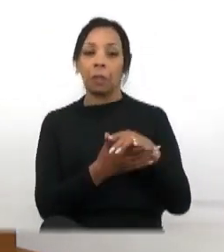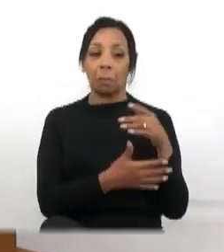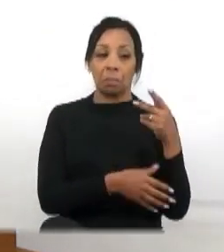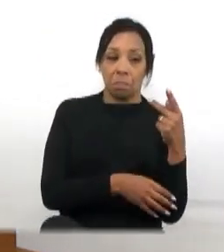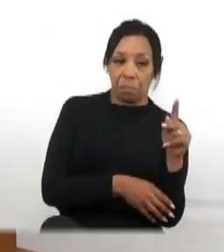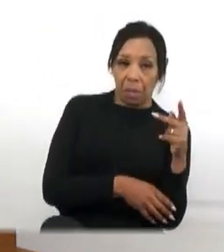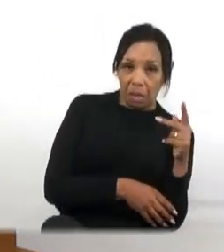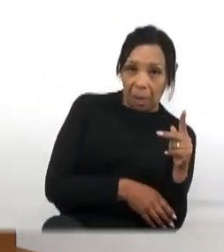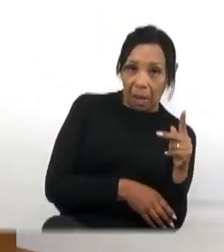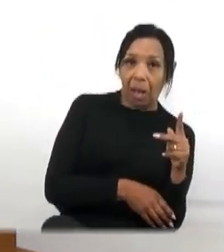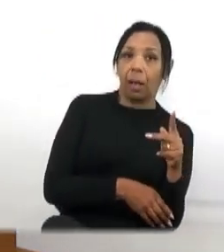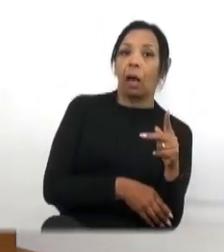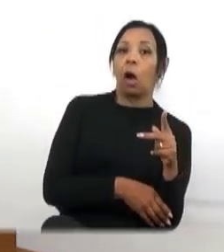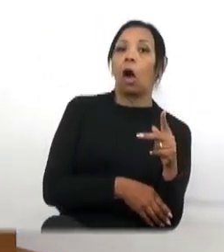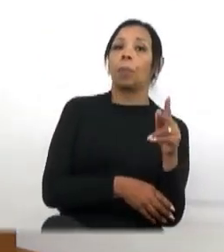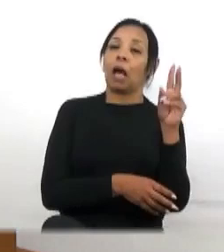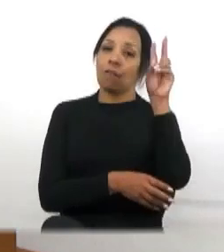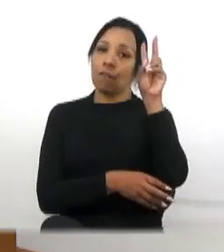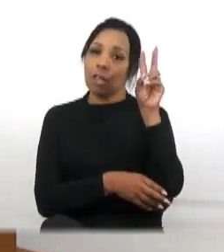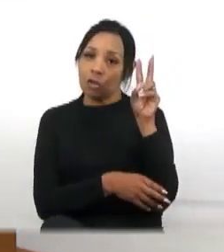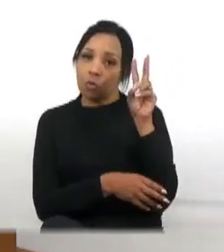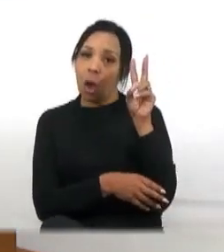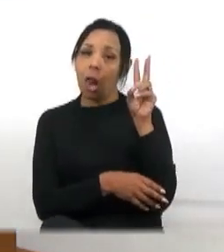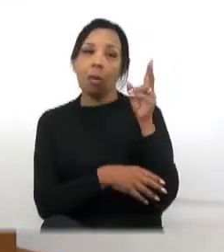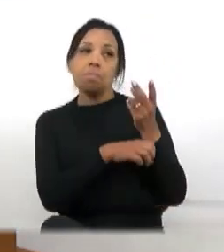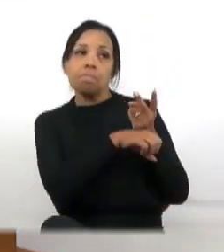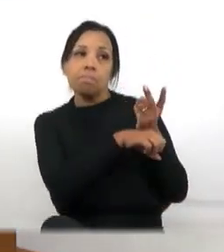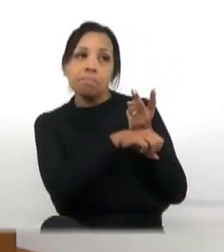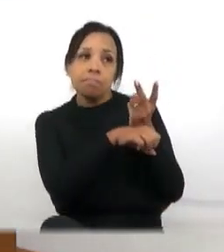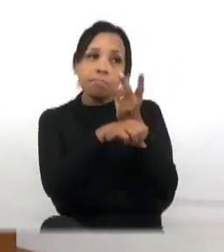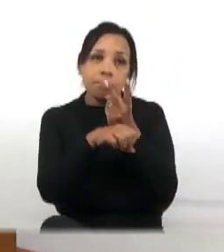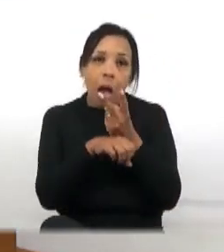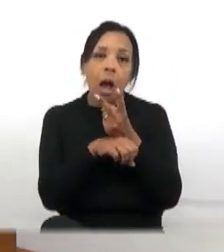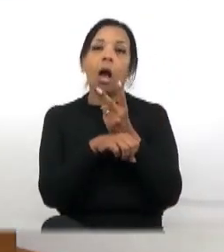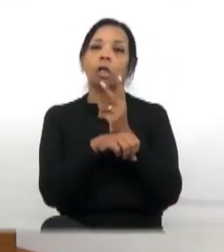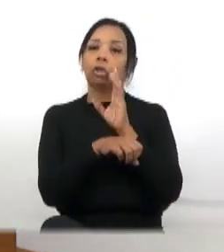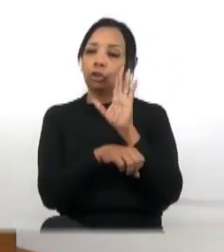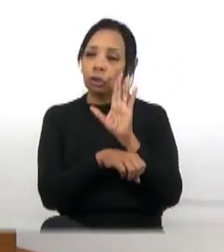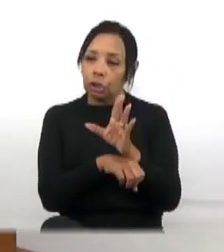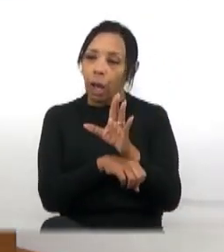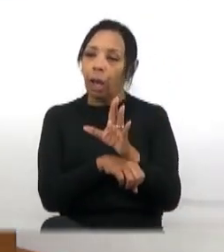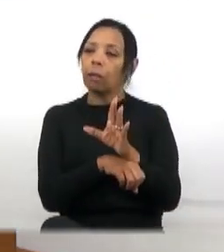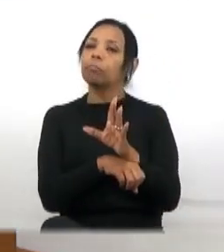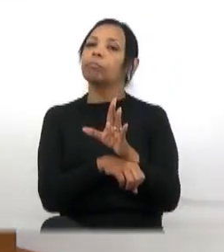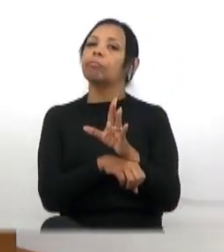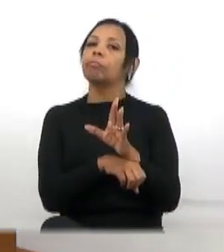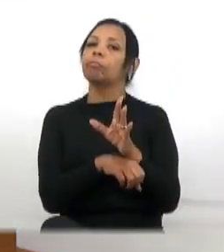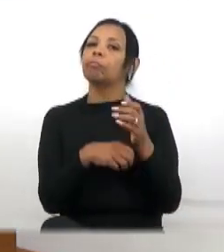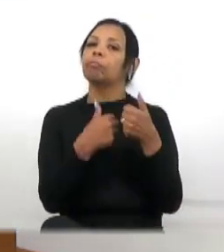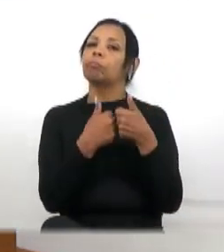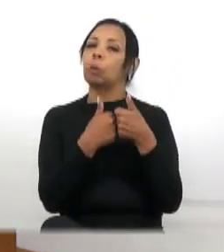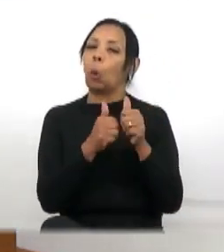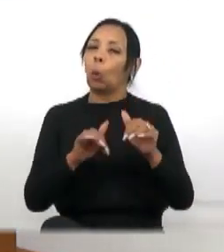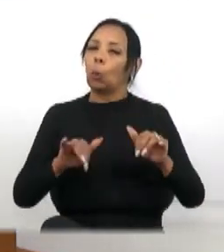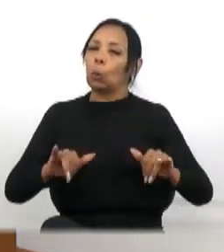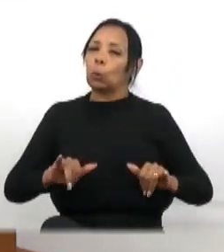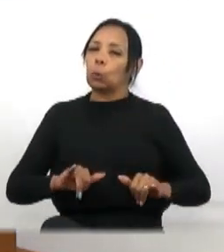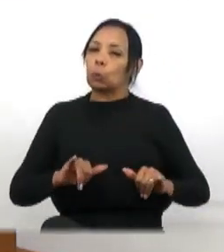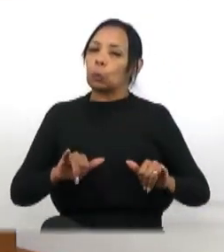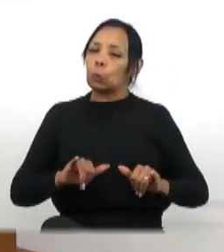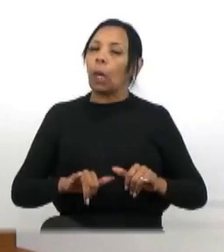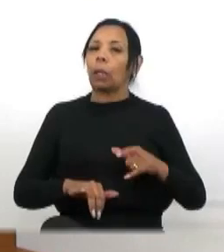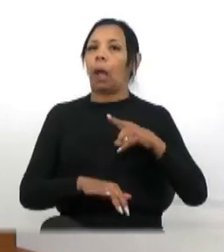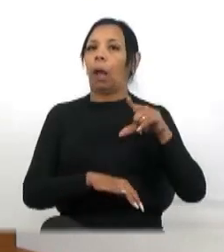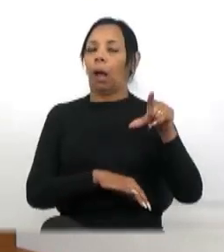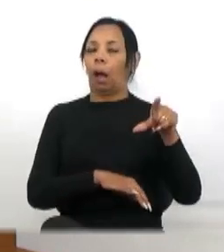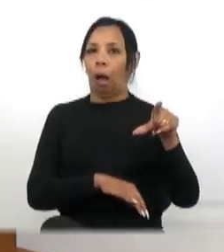você pode ir para Venezuela, você pode ir à vontade para esses lugares que eu já fui para o Paraguaizão, que é sofrido o Paraguai, não